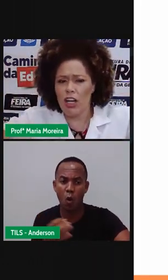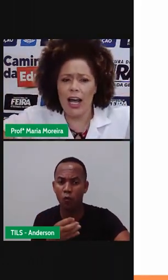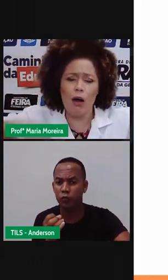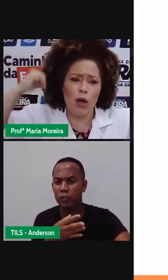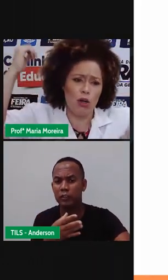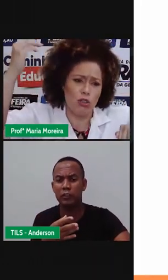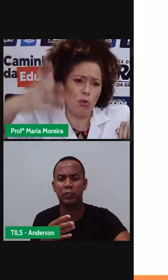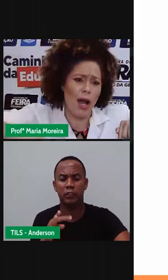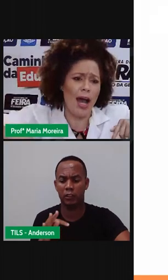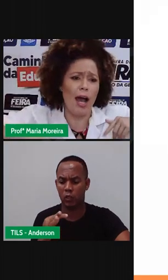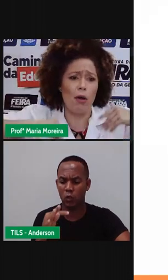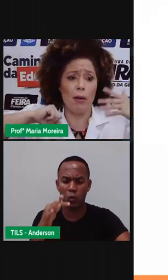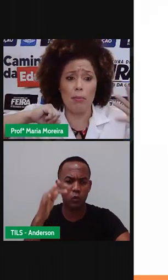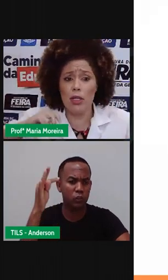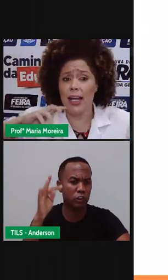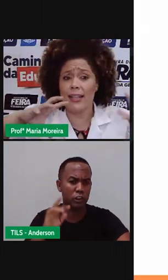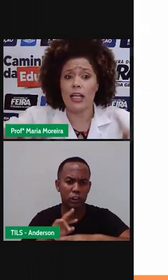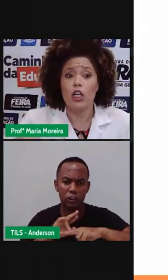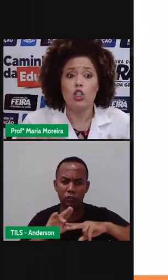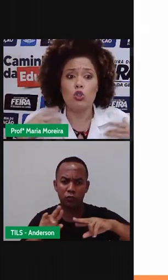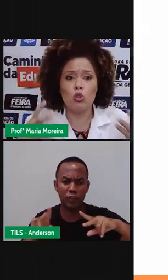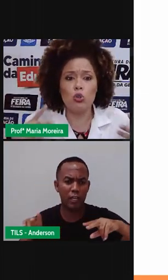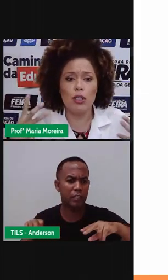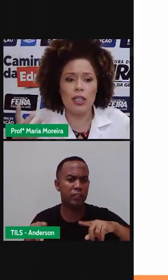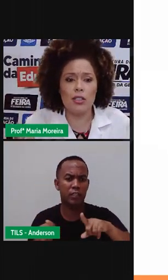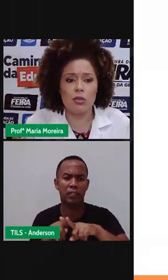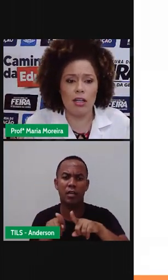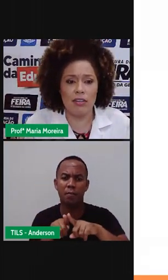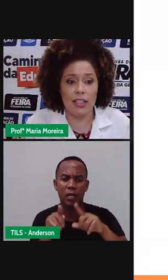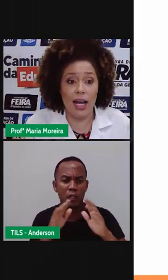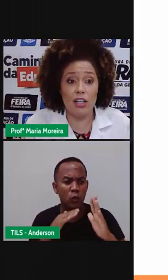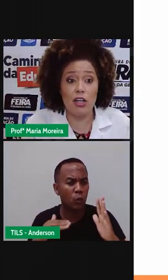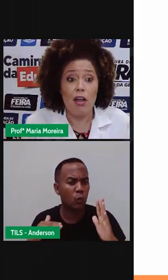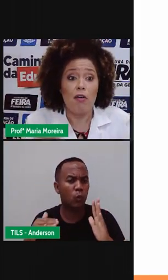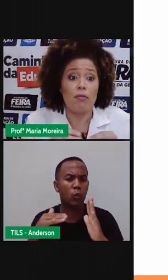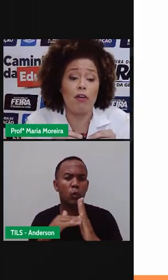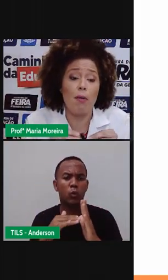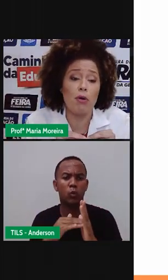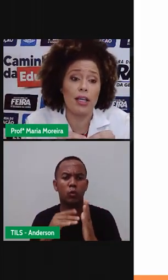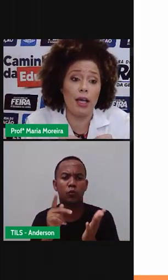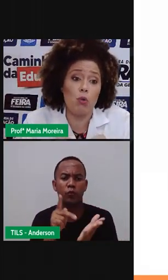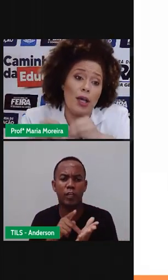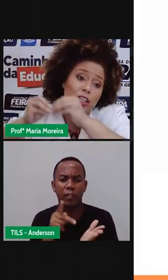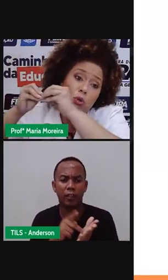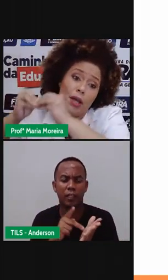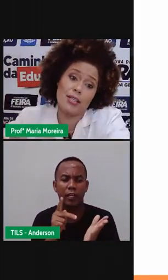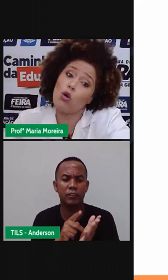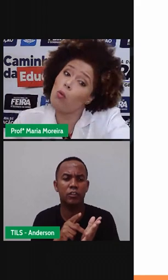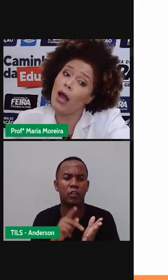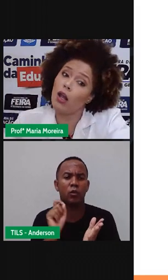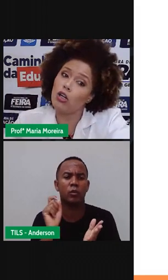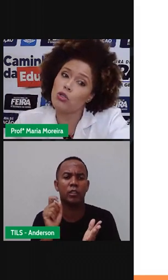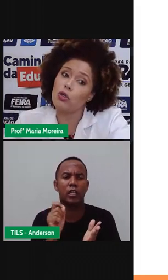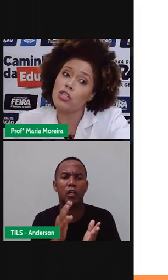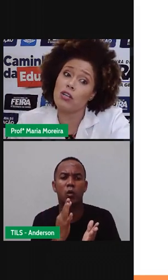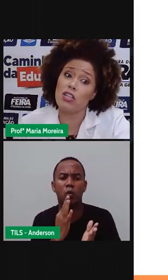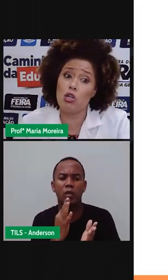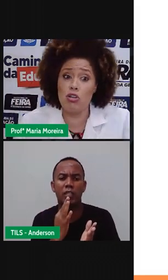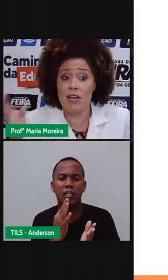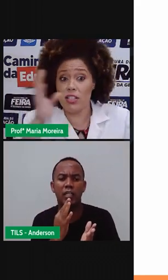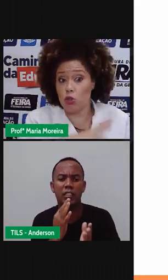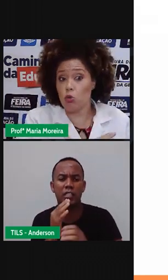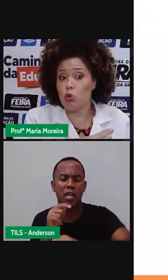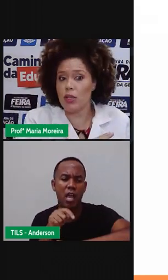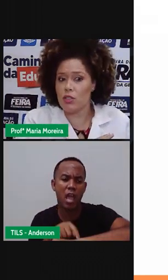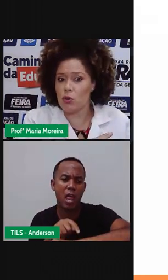relógio solar, o relógio com a água, a ampulheta. Tudo isso, na verdade, forma o quê? O que a gente conhece como relógio hoje. Então, se